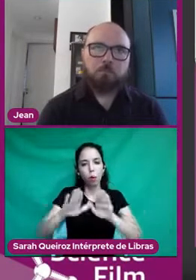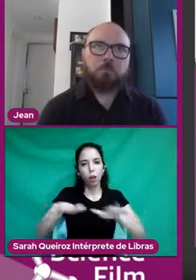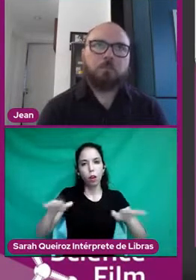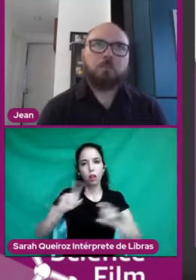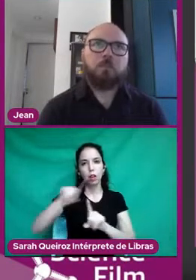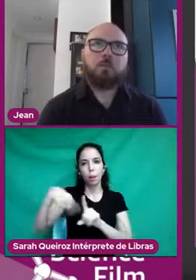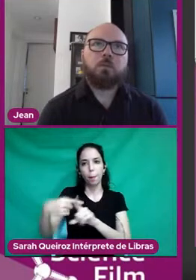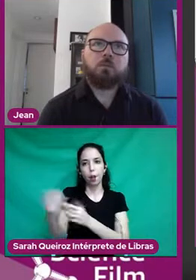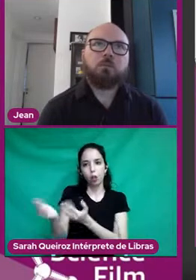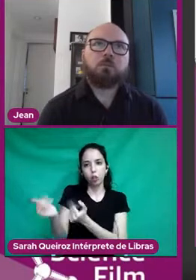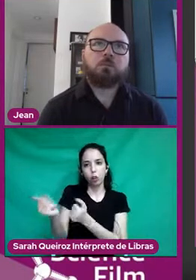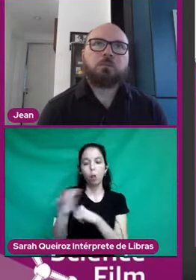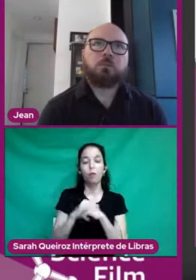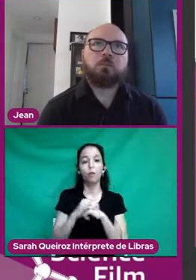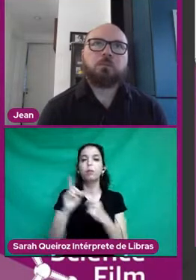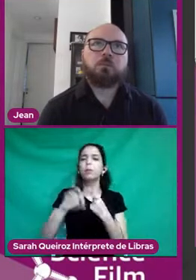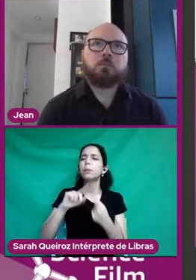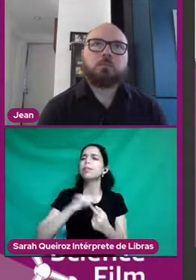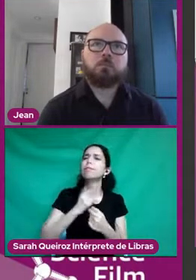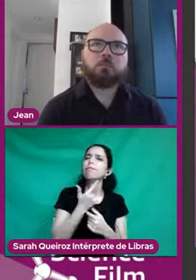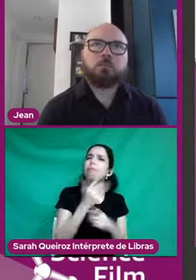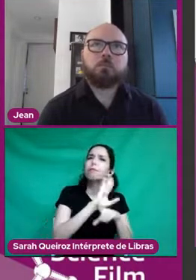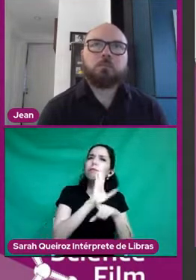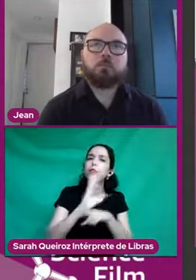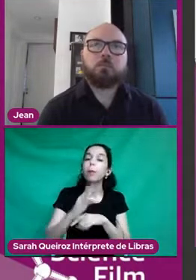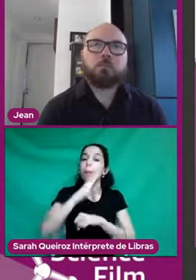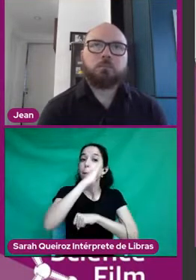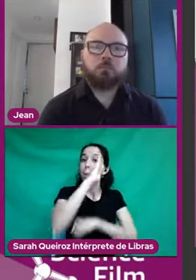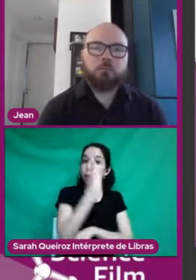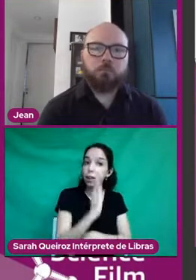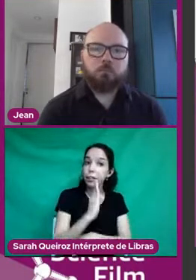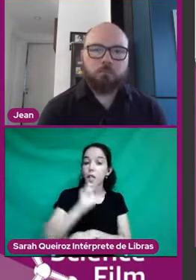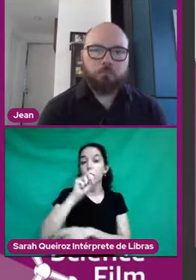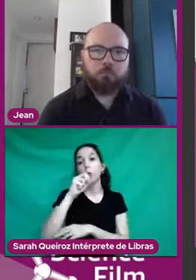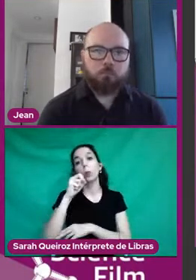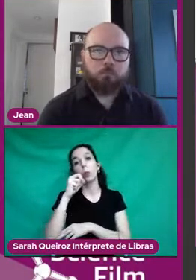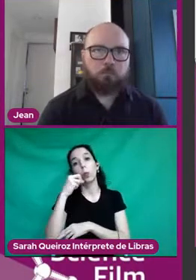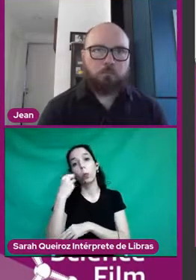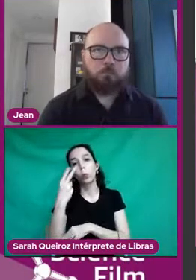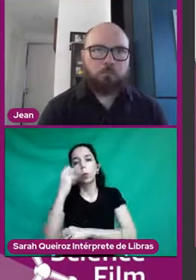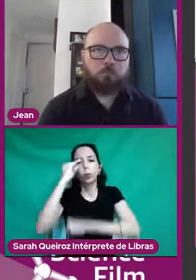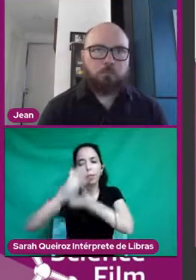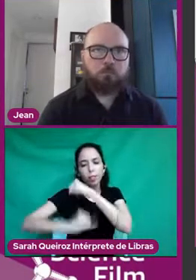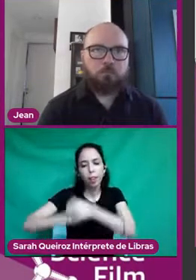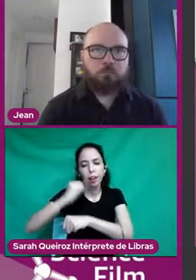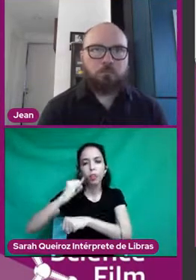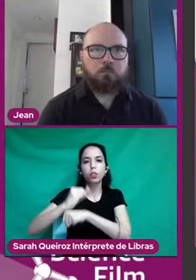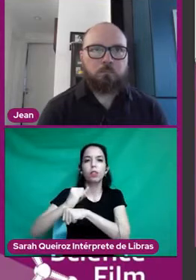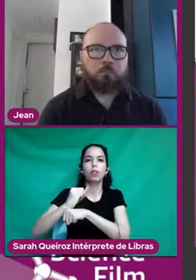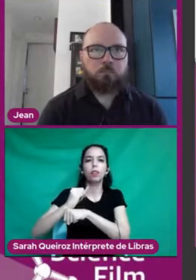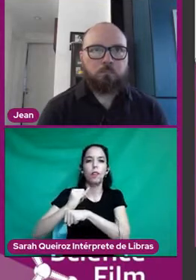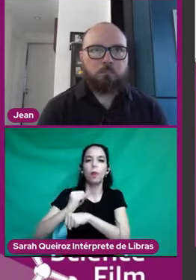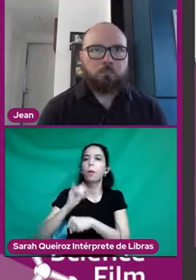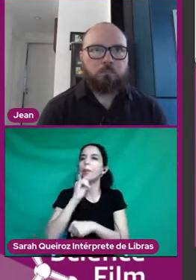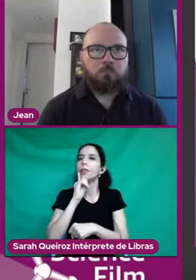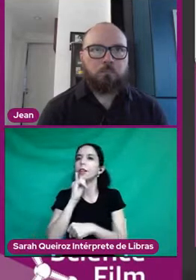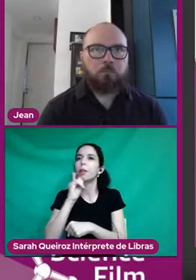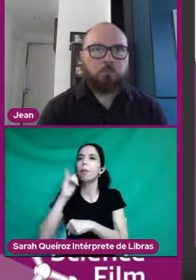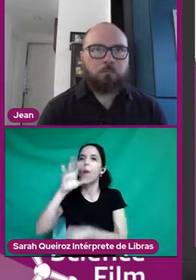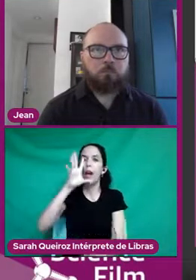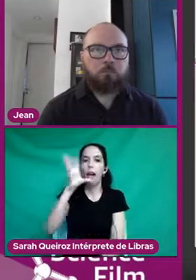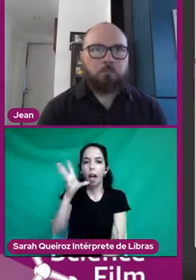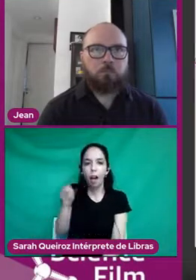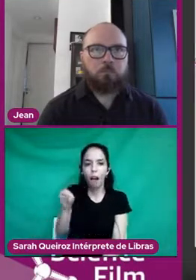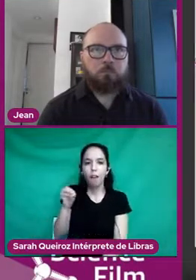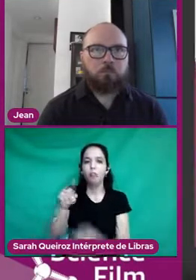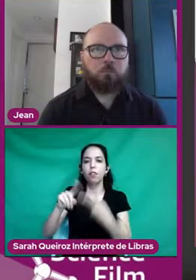outros filmes tanto brasileiros quanto internacionais vindos de países como África do Sul, Alemanha e